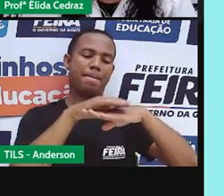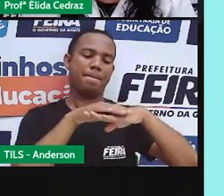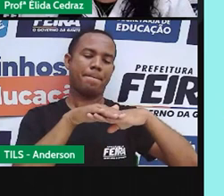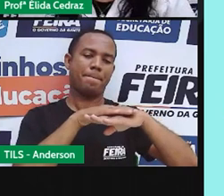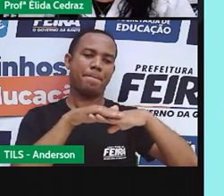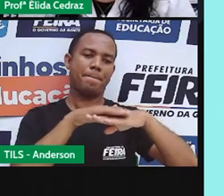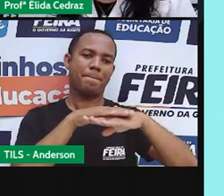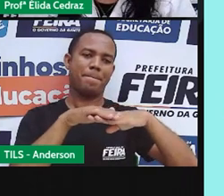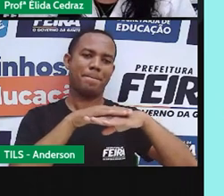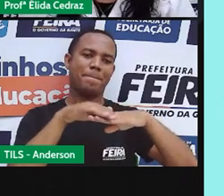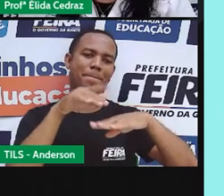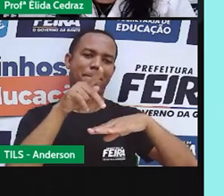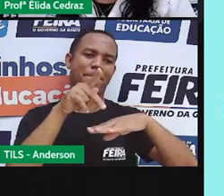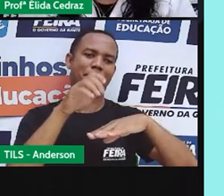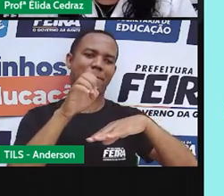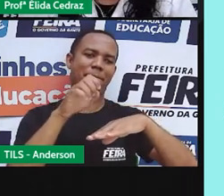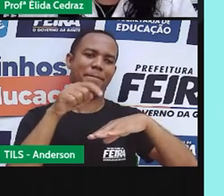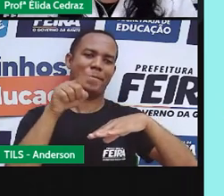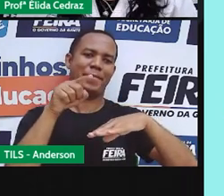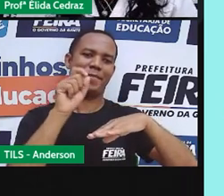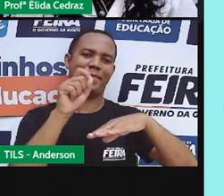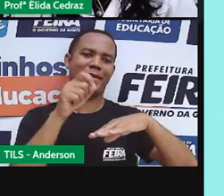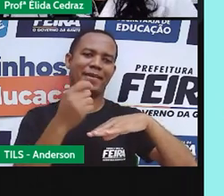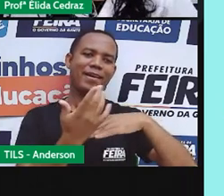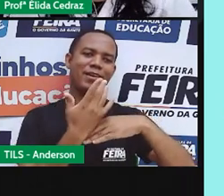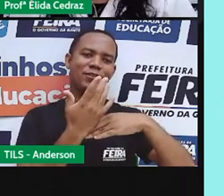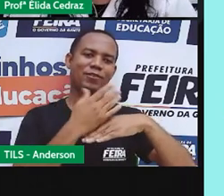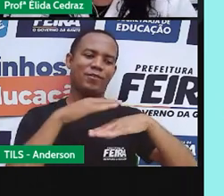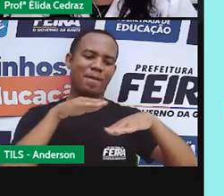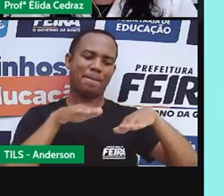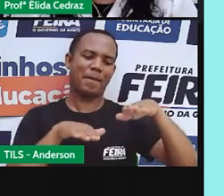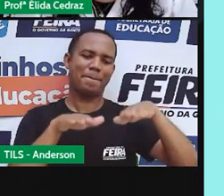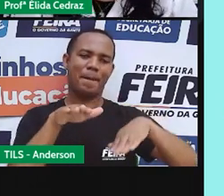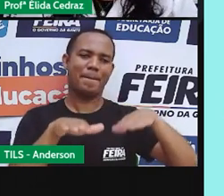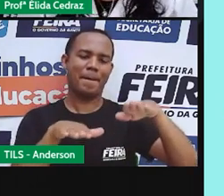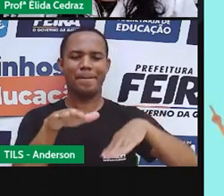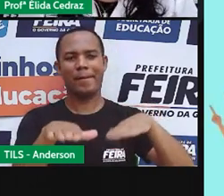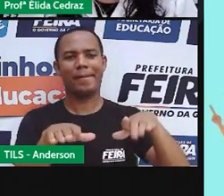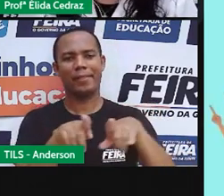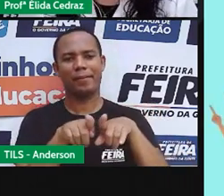pés. A sandália é composta de um material chamado isolante.